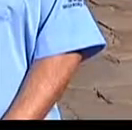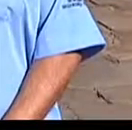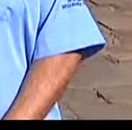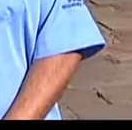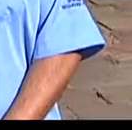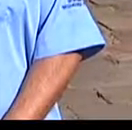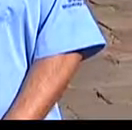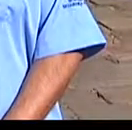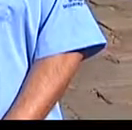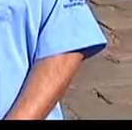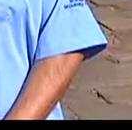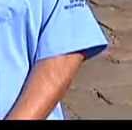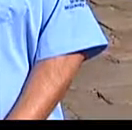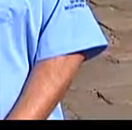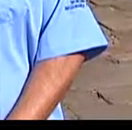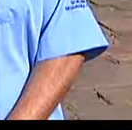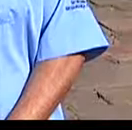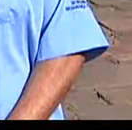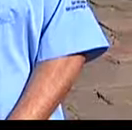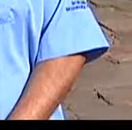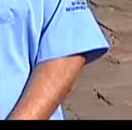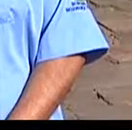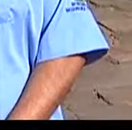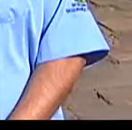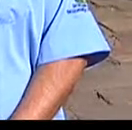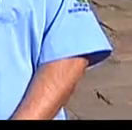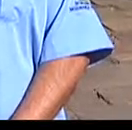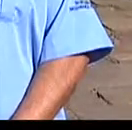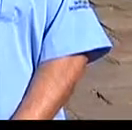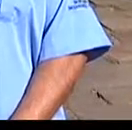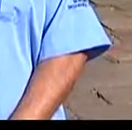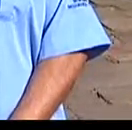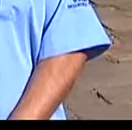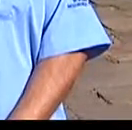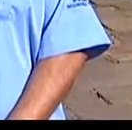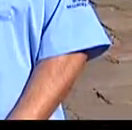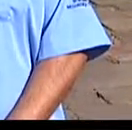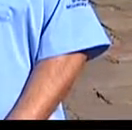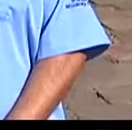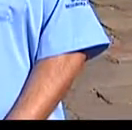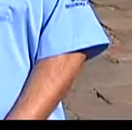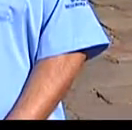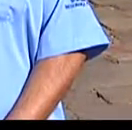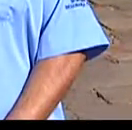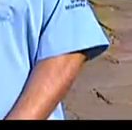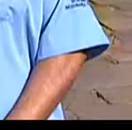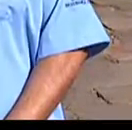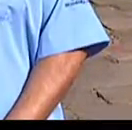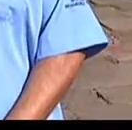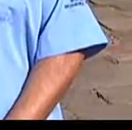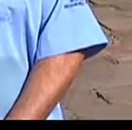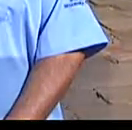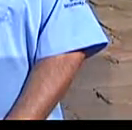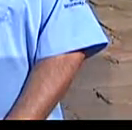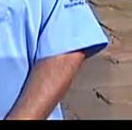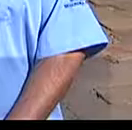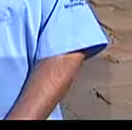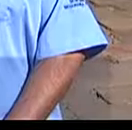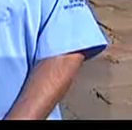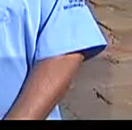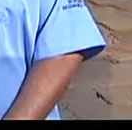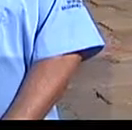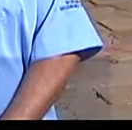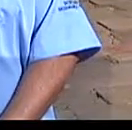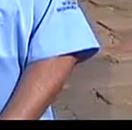Condutores, para evitar acidentes, mantenha a distância de segurança. Respeite os limites de velocidade da via e respeite também a